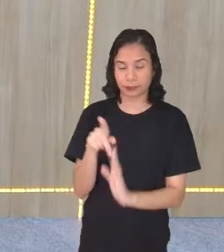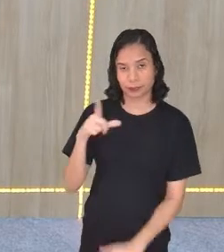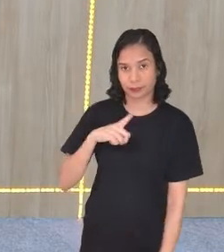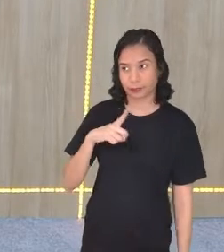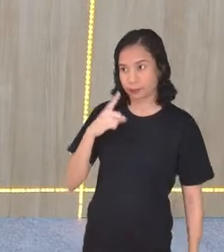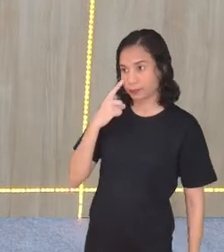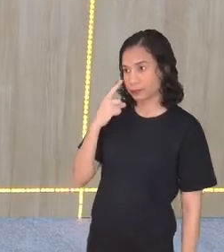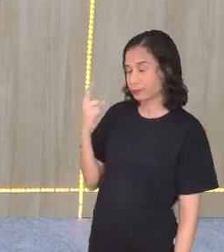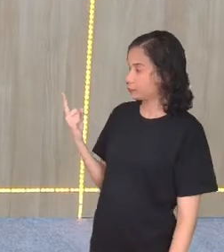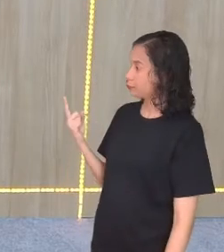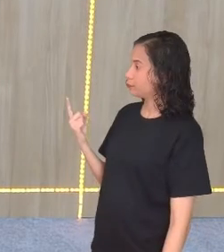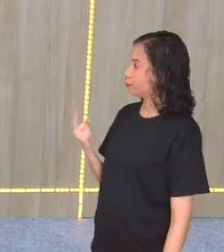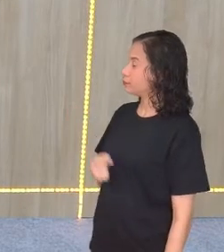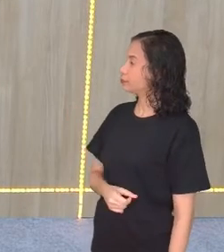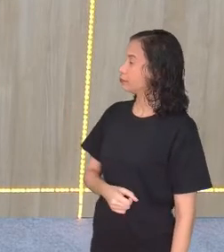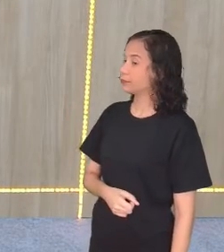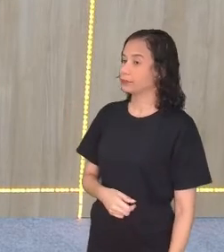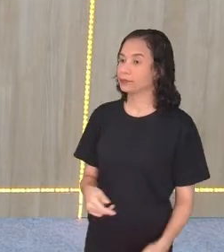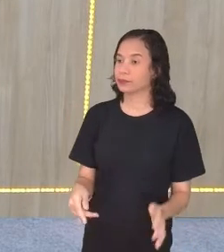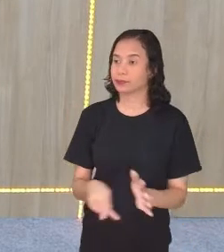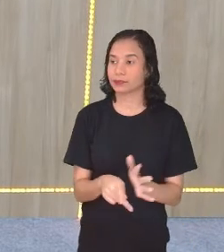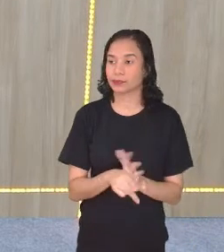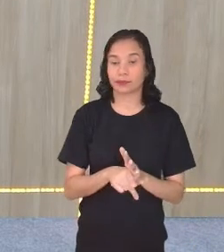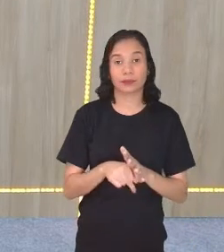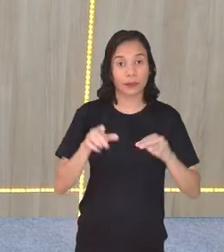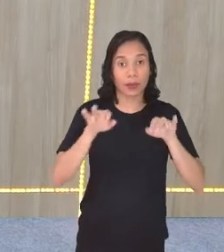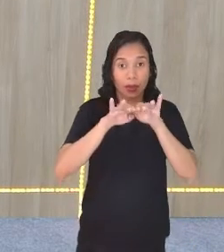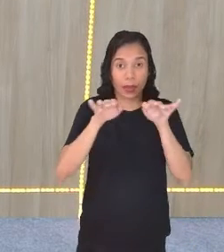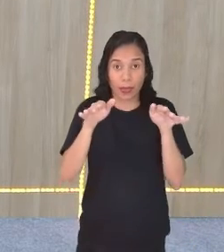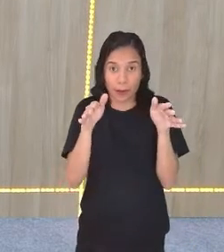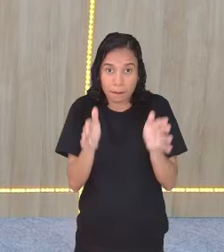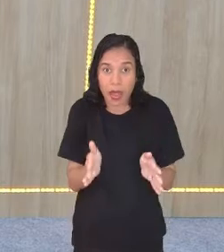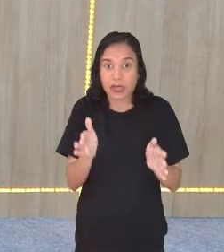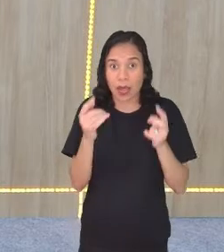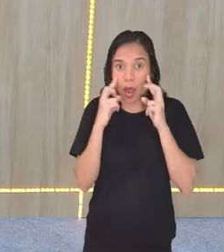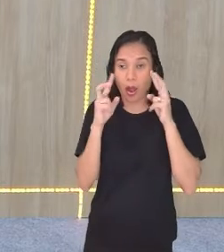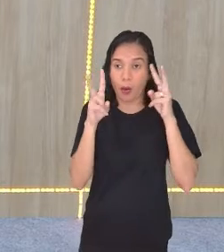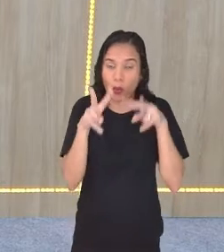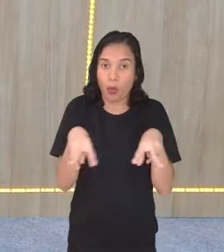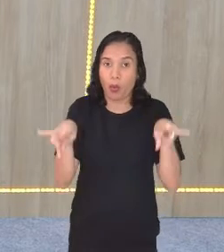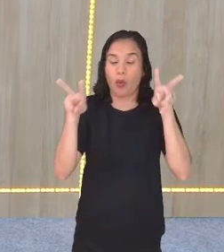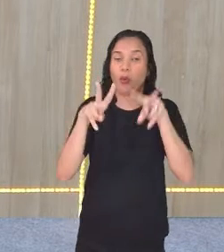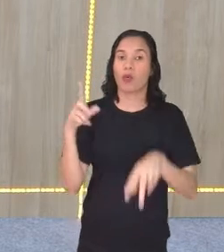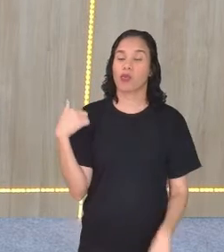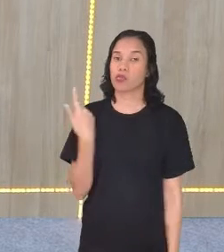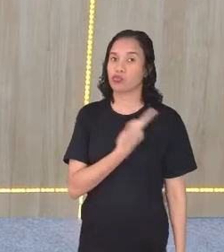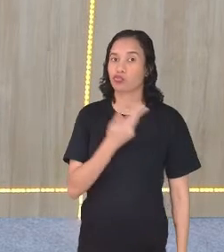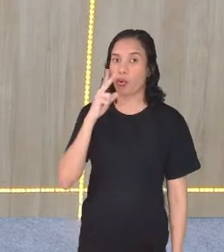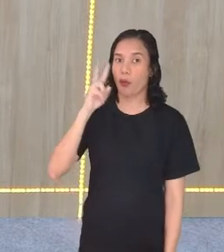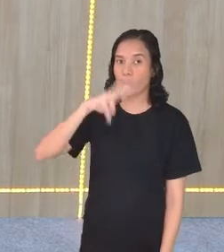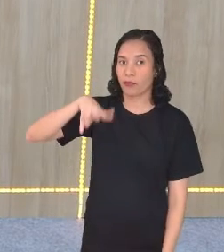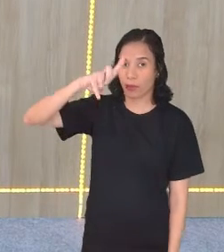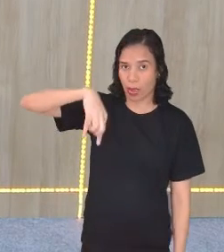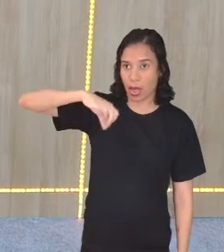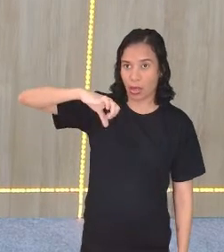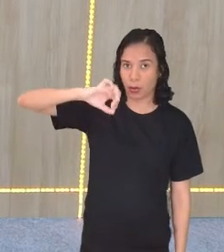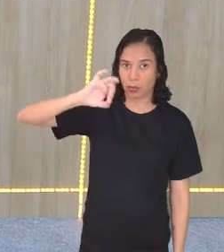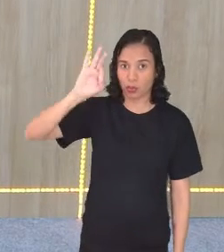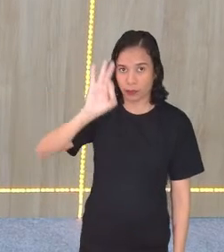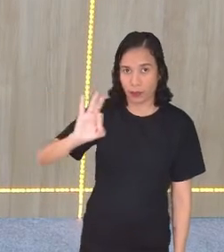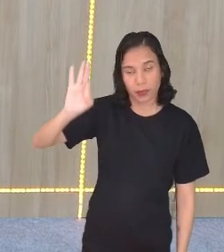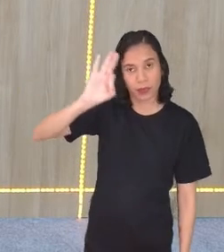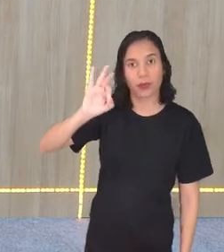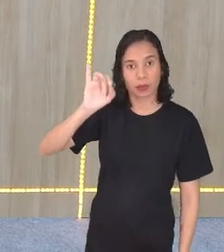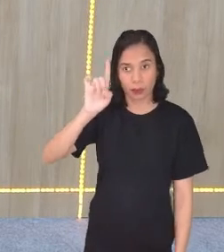nessa esquina da mesa aqui, Ó. A gente já viu que é noventa, né? A quina.